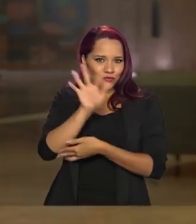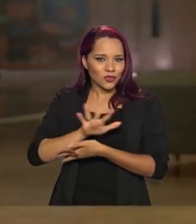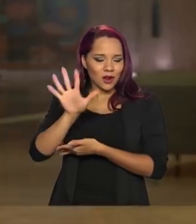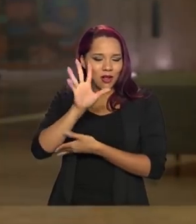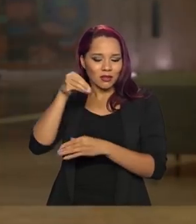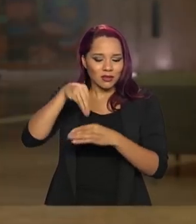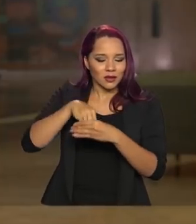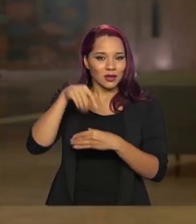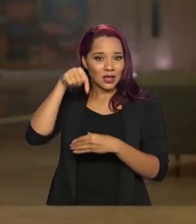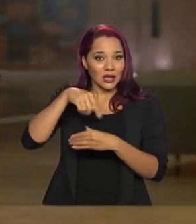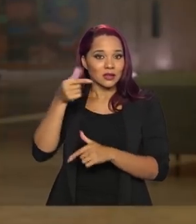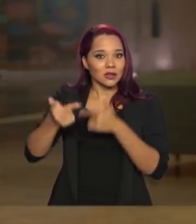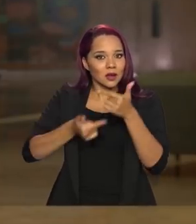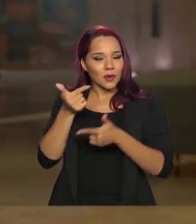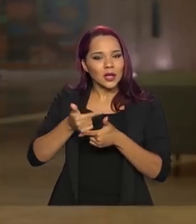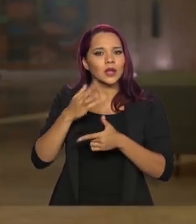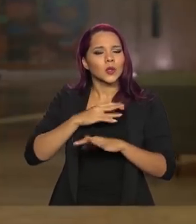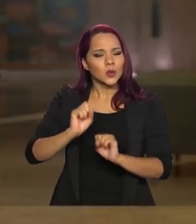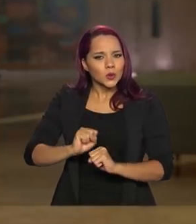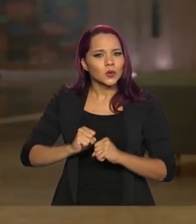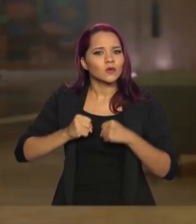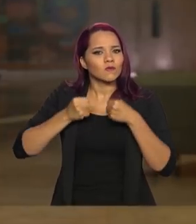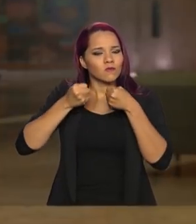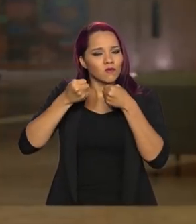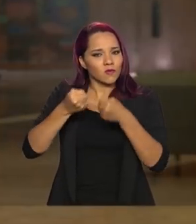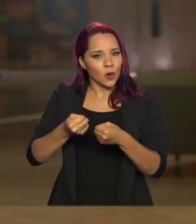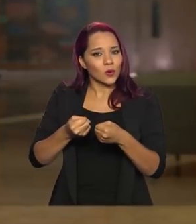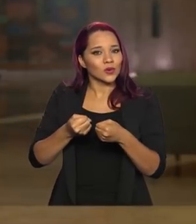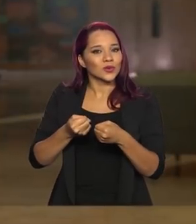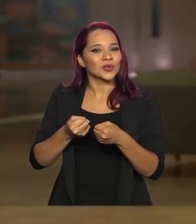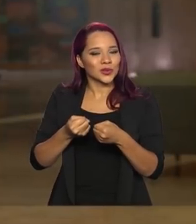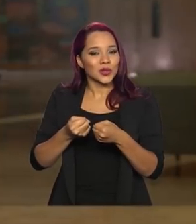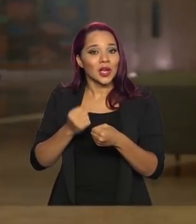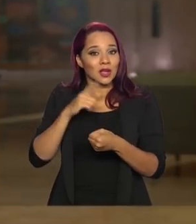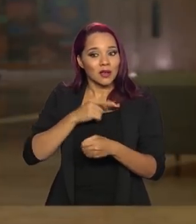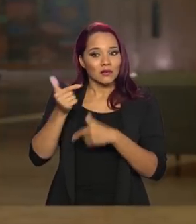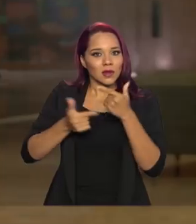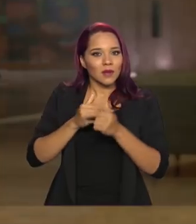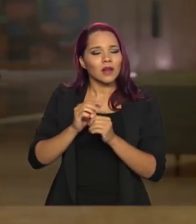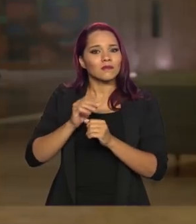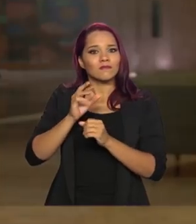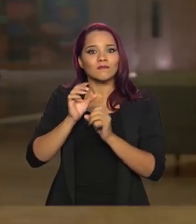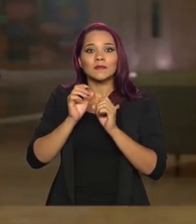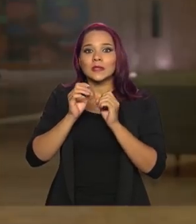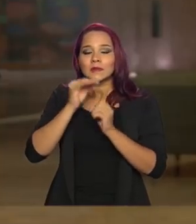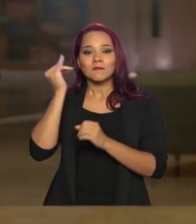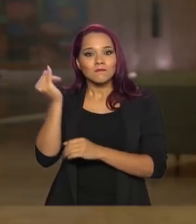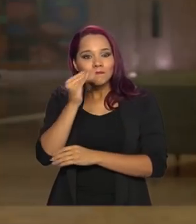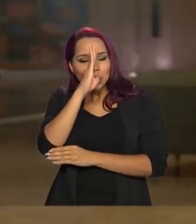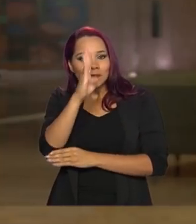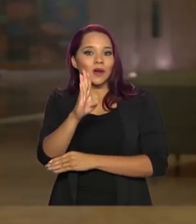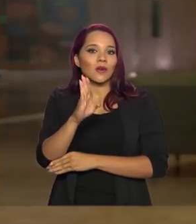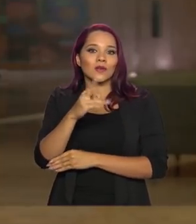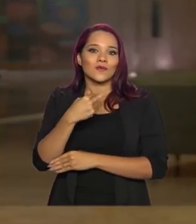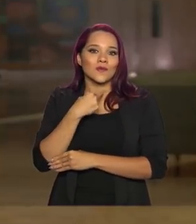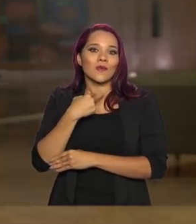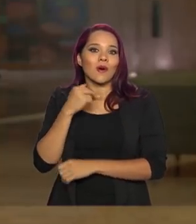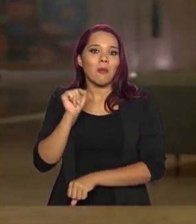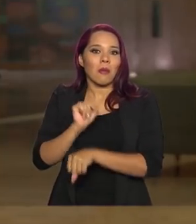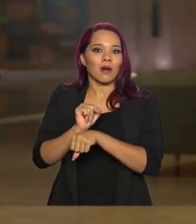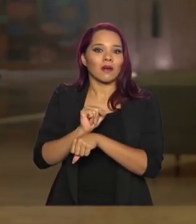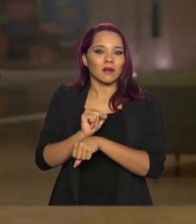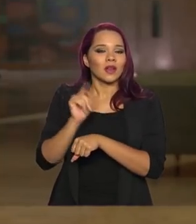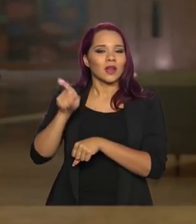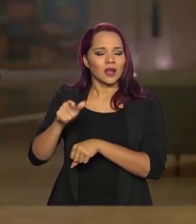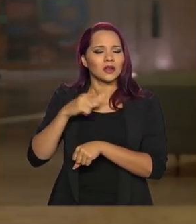eles estão trabalhando com muita dedicação e afim, com aquele tipo de serviço essencial que não pode ser obstaculizado, estão tendo